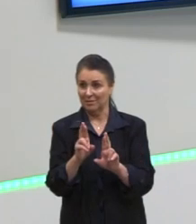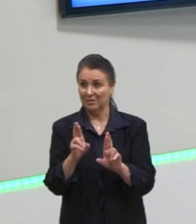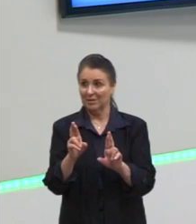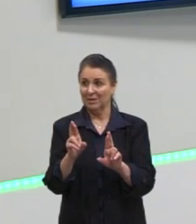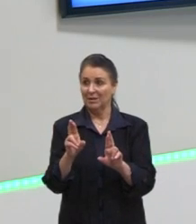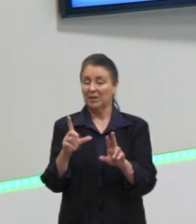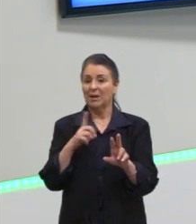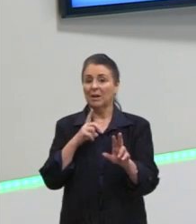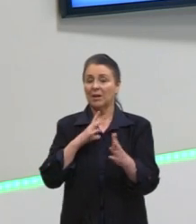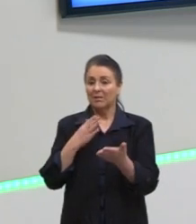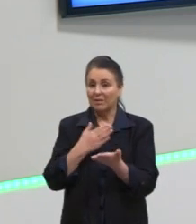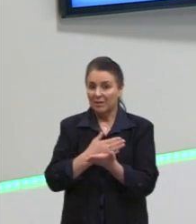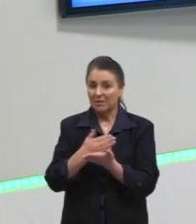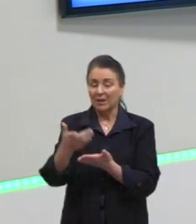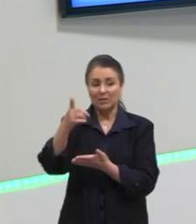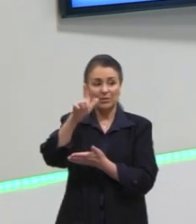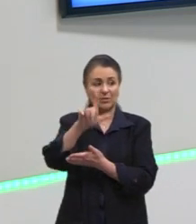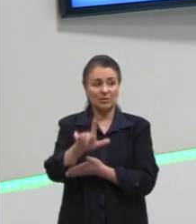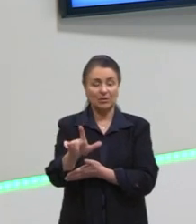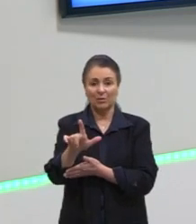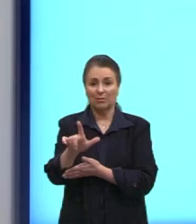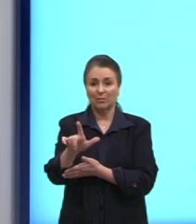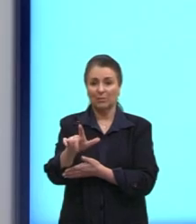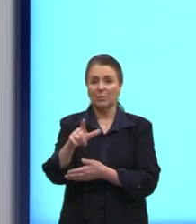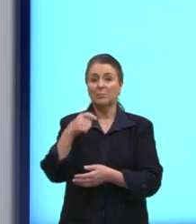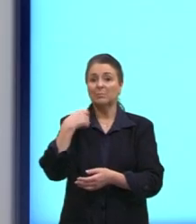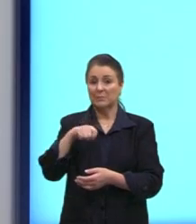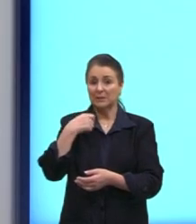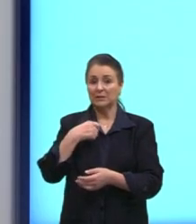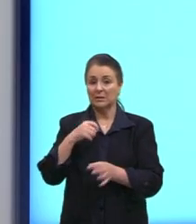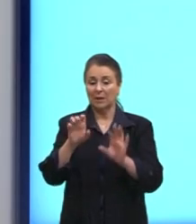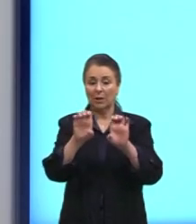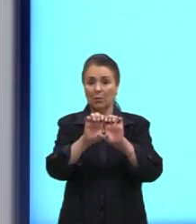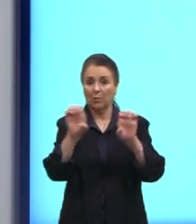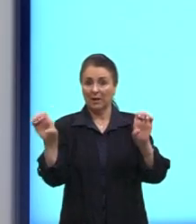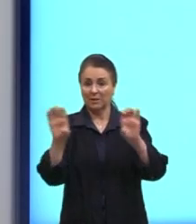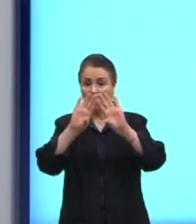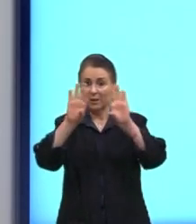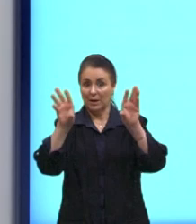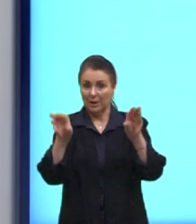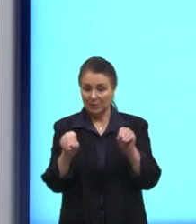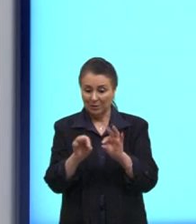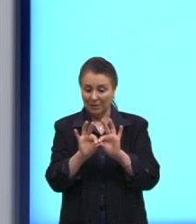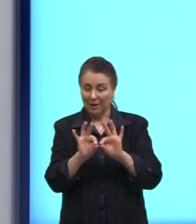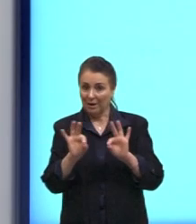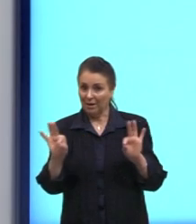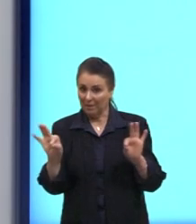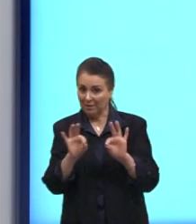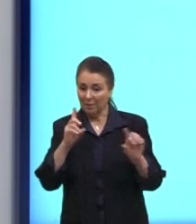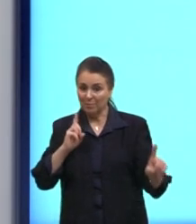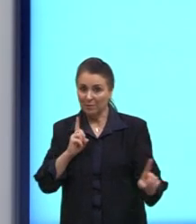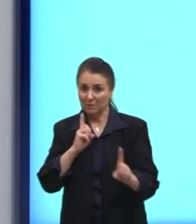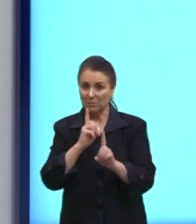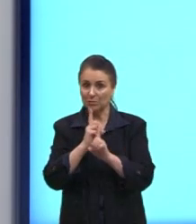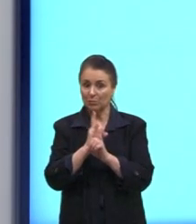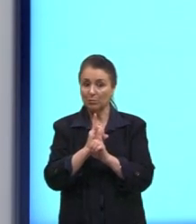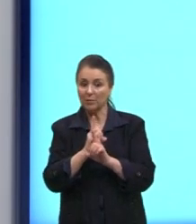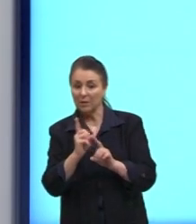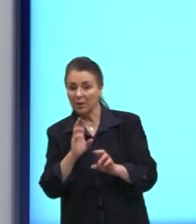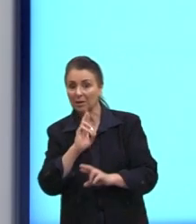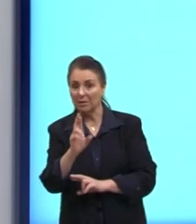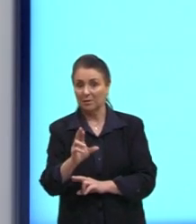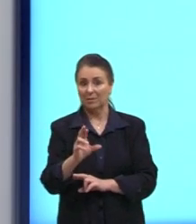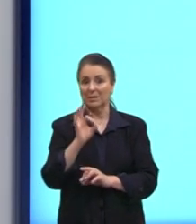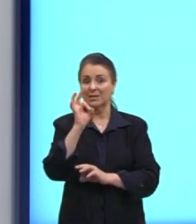vai entrar, então, novamente, eu tenho que determinar uma equação reduzida da reta para chegar na alternativa correta,